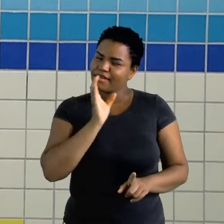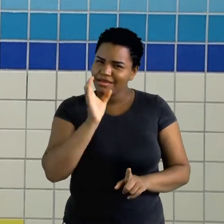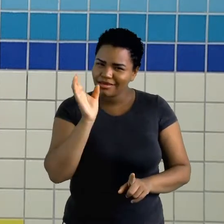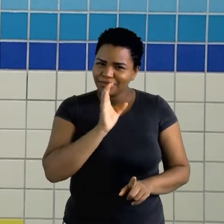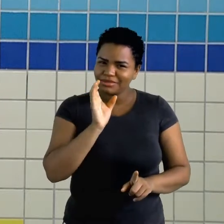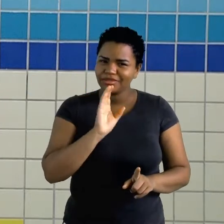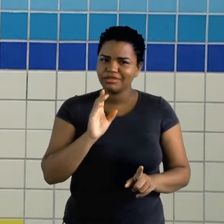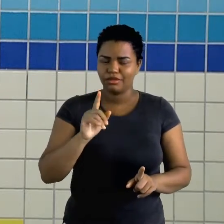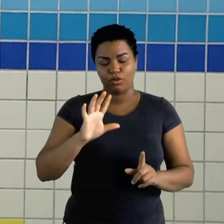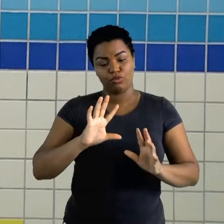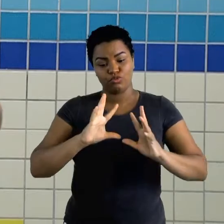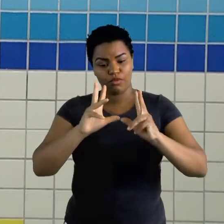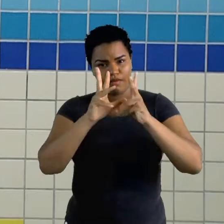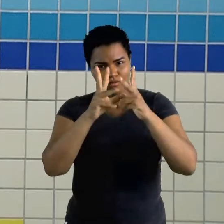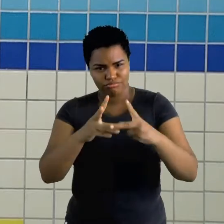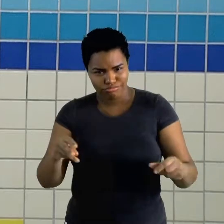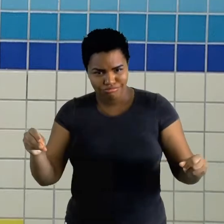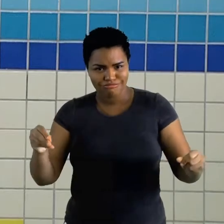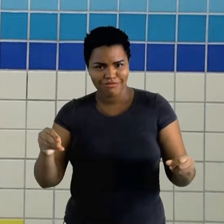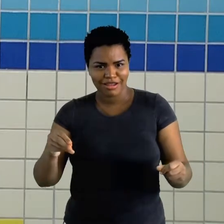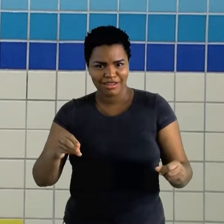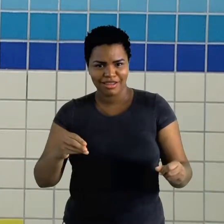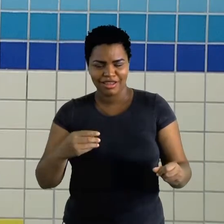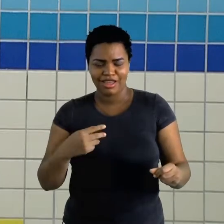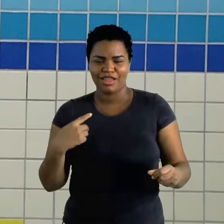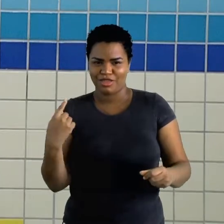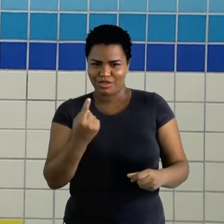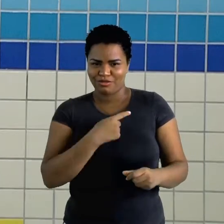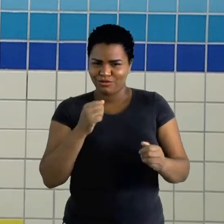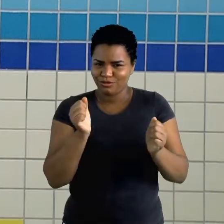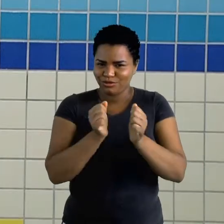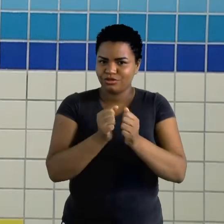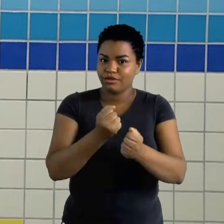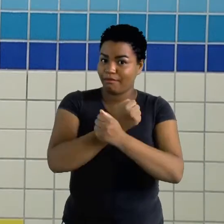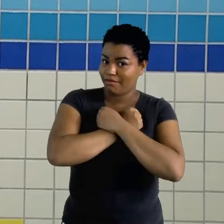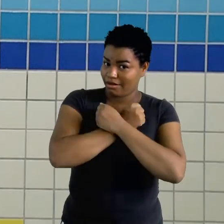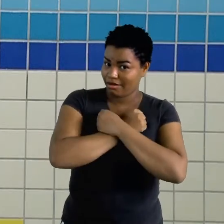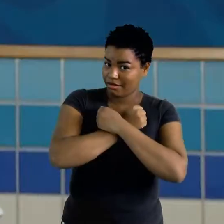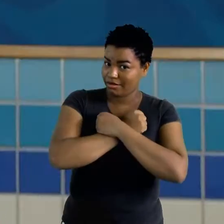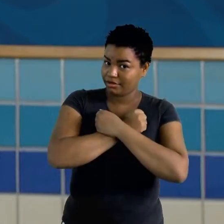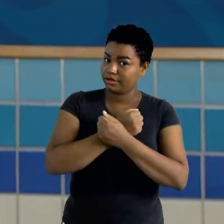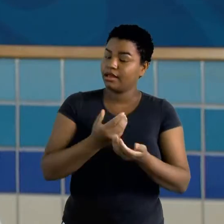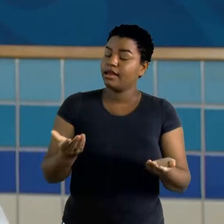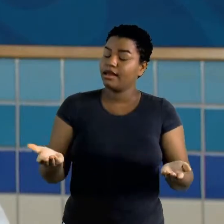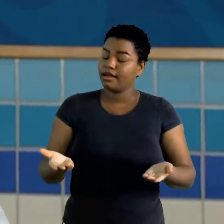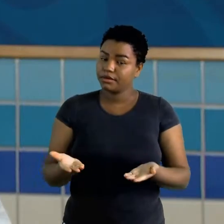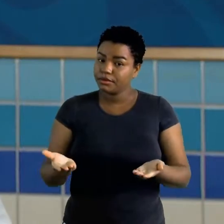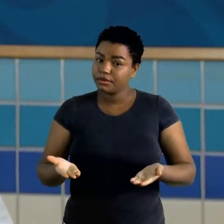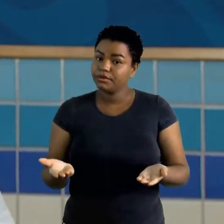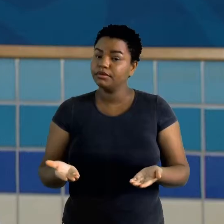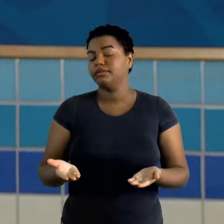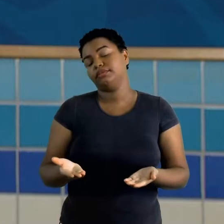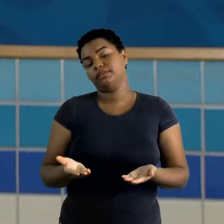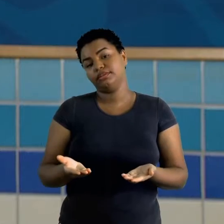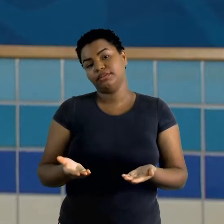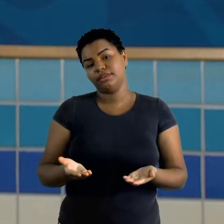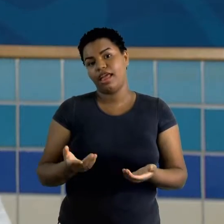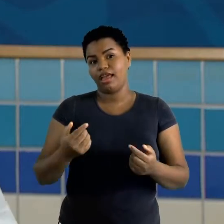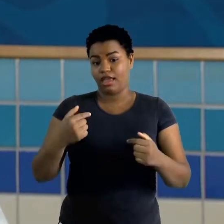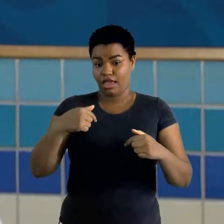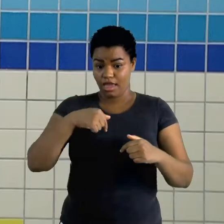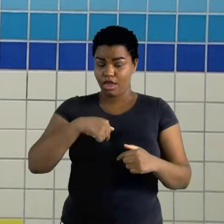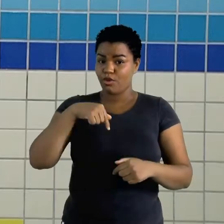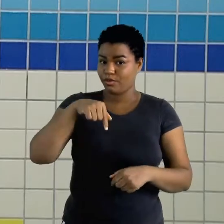isso vai passar e a gente vai tá aí juntinho dando aquele abraço. Por enquanto, o nosso encontro é eu daqui e você daí.